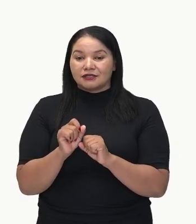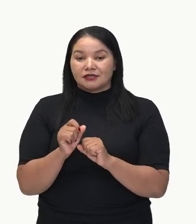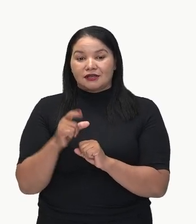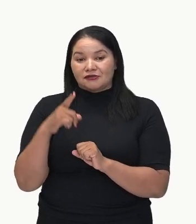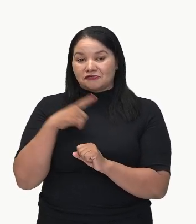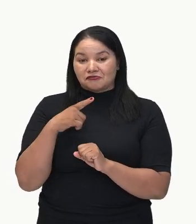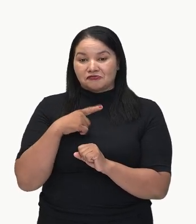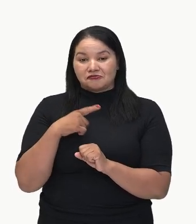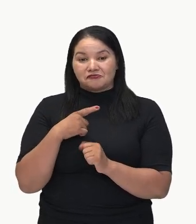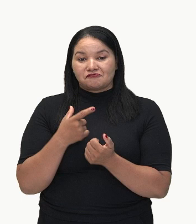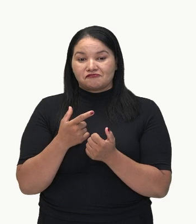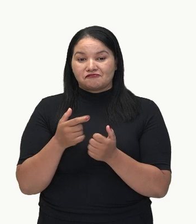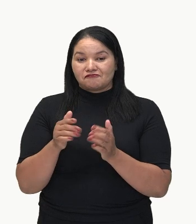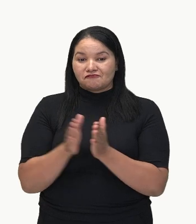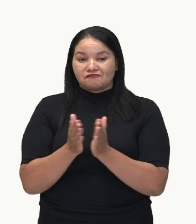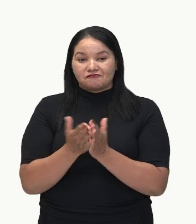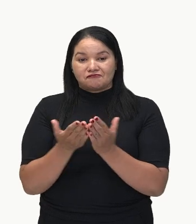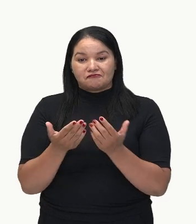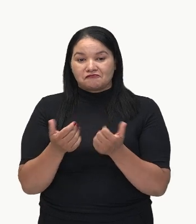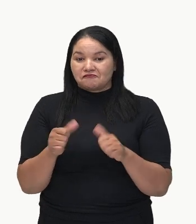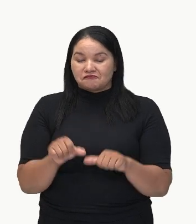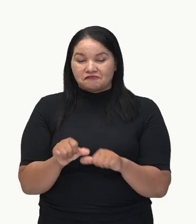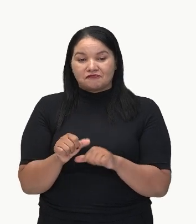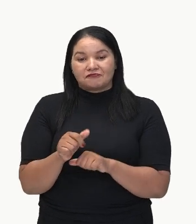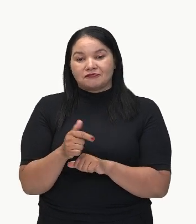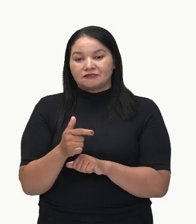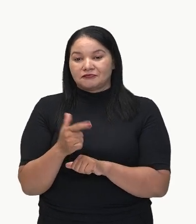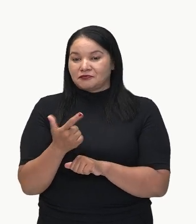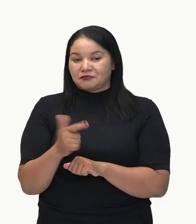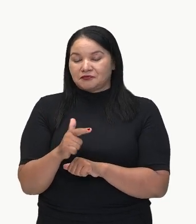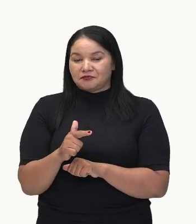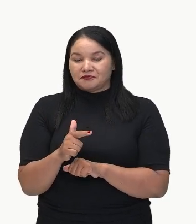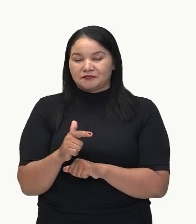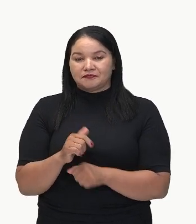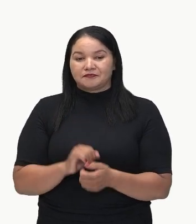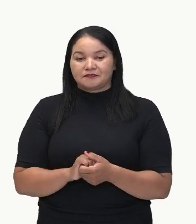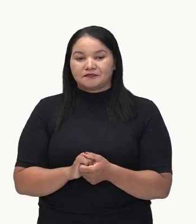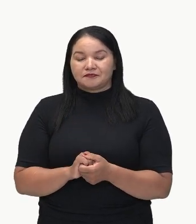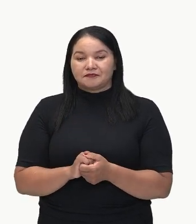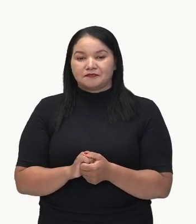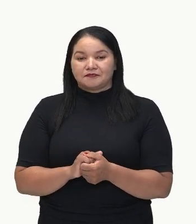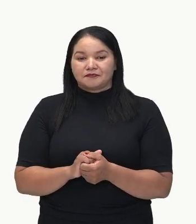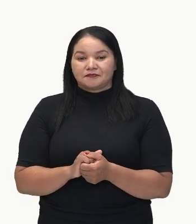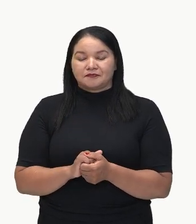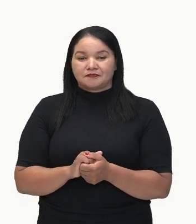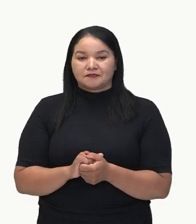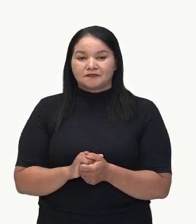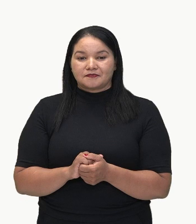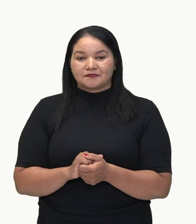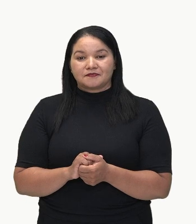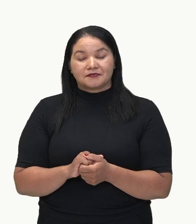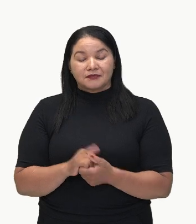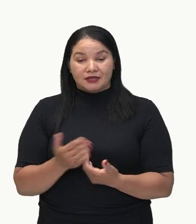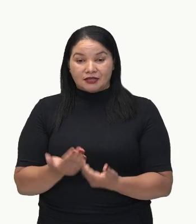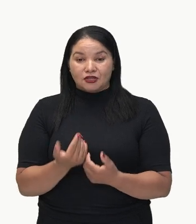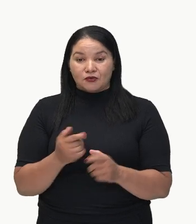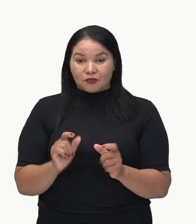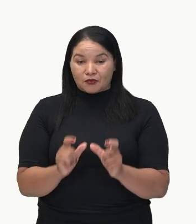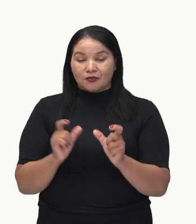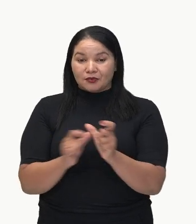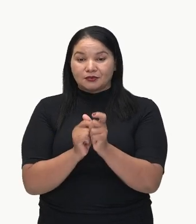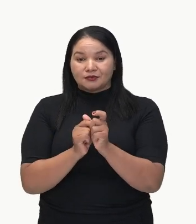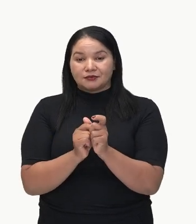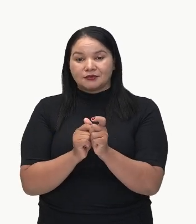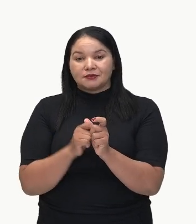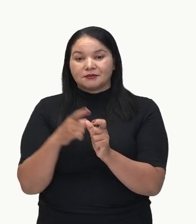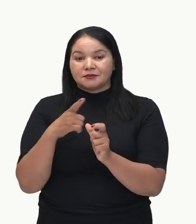miséria. Então, notem aí que esses síndetos, esses conectivos, essas